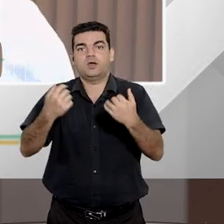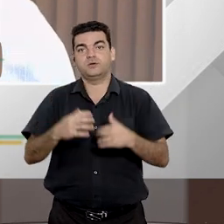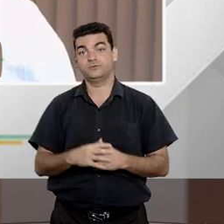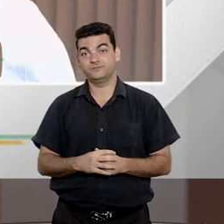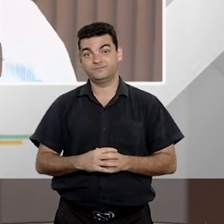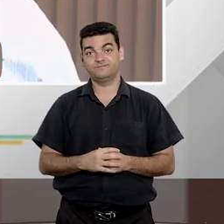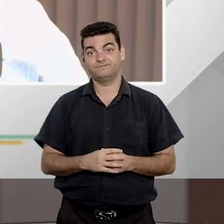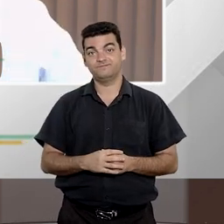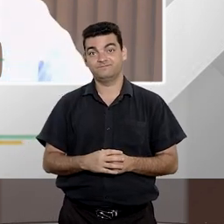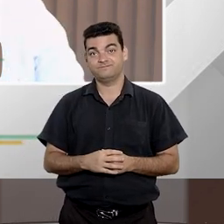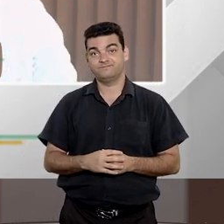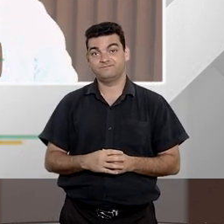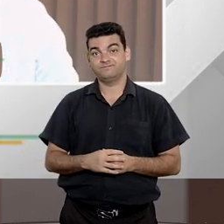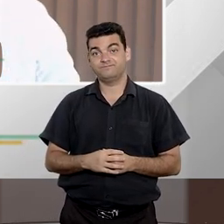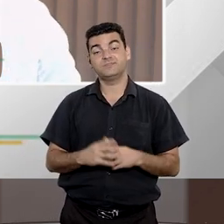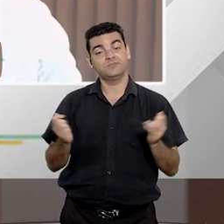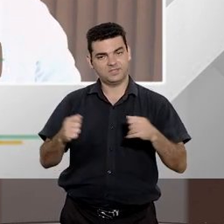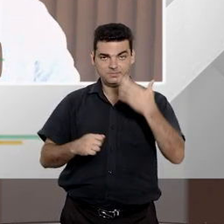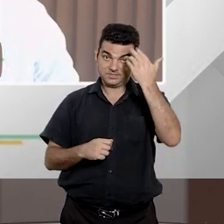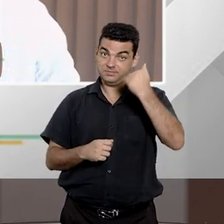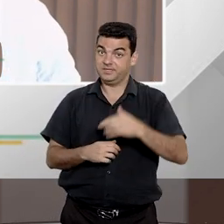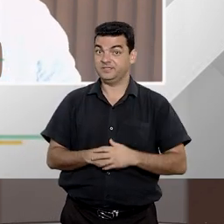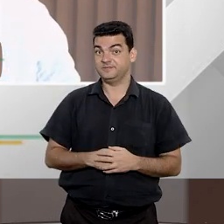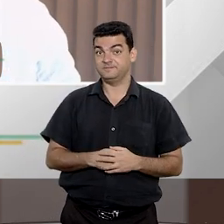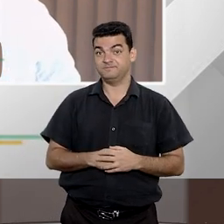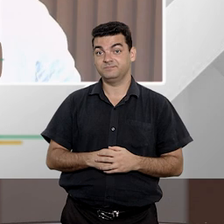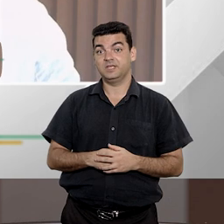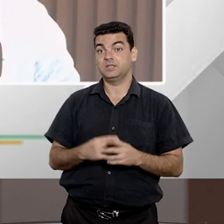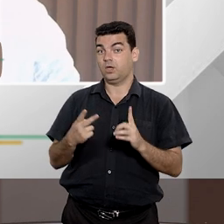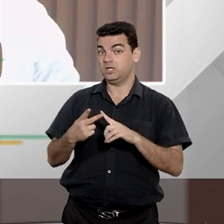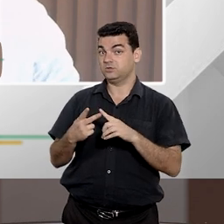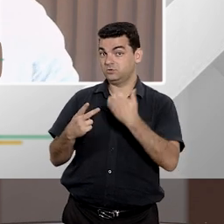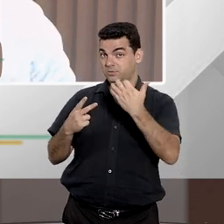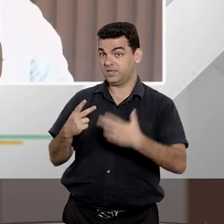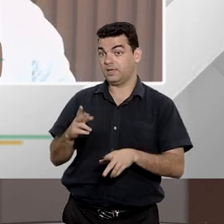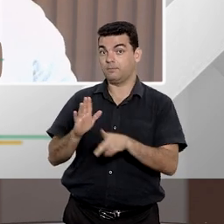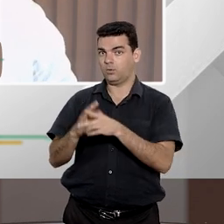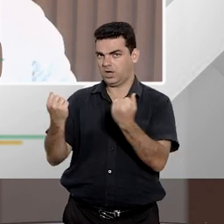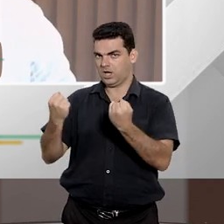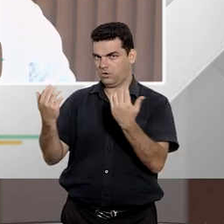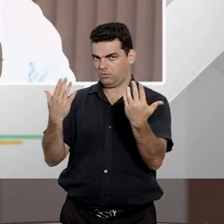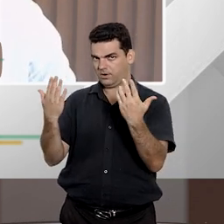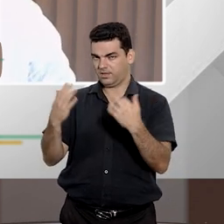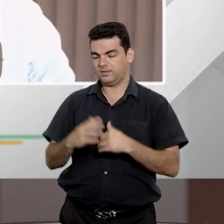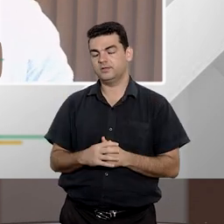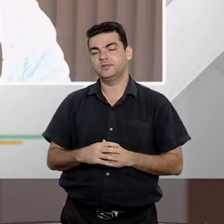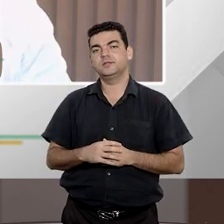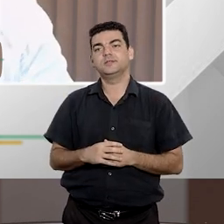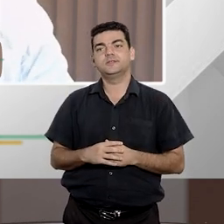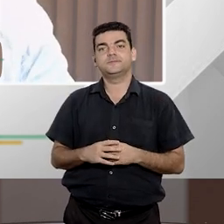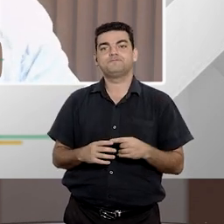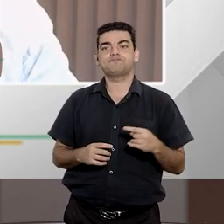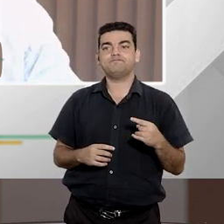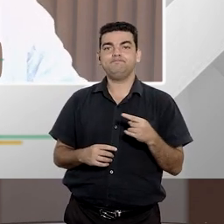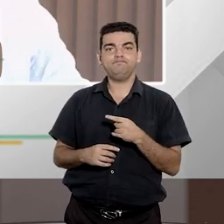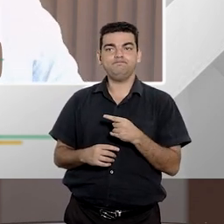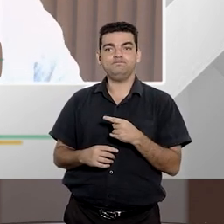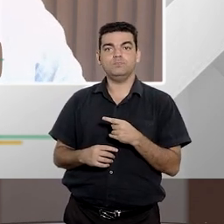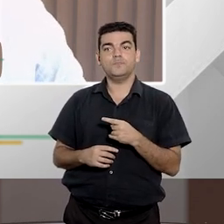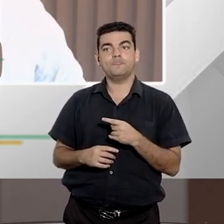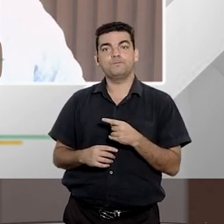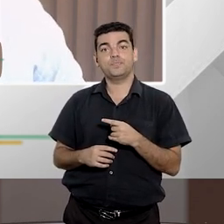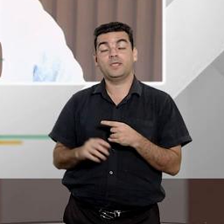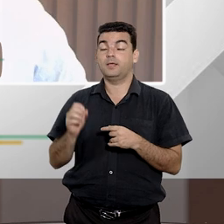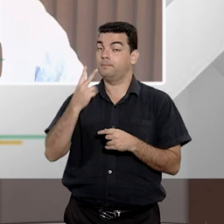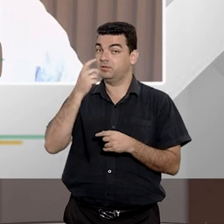sua compra. Esse direito, esse segundo direito, que o direito coletivo e não difuso, ele, ao lado